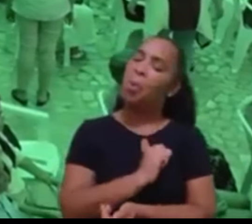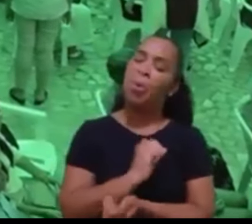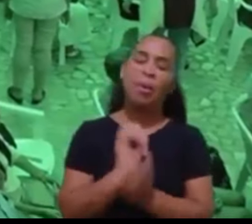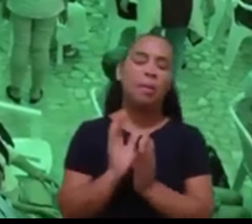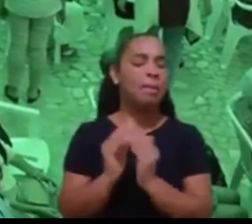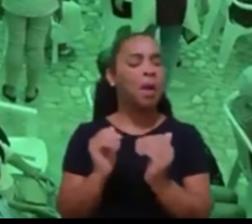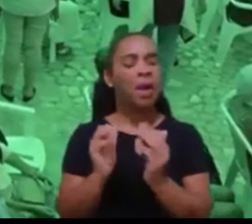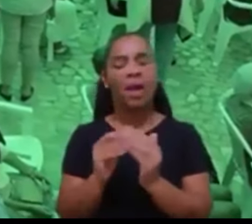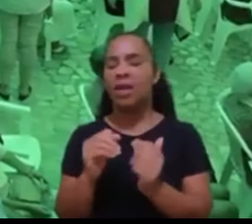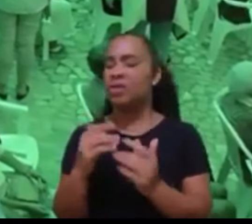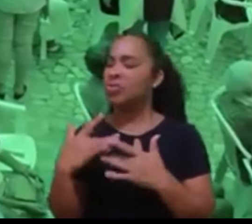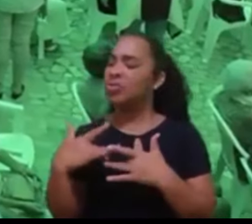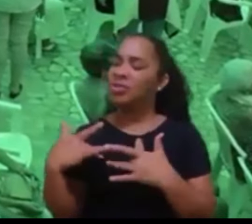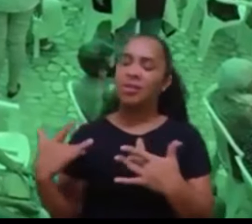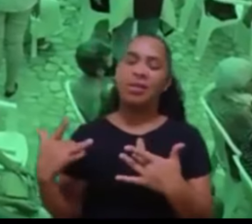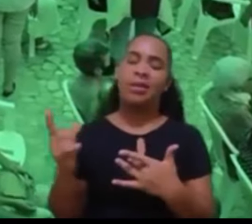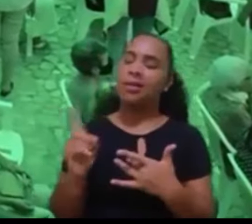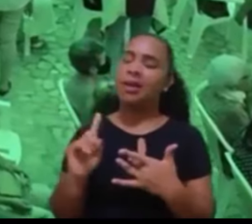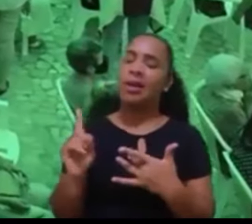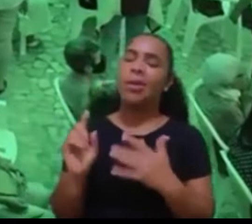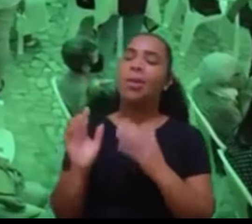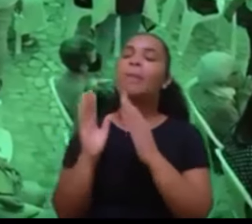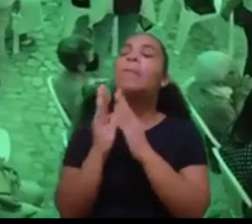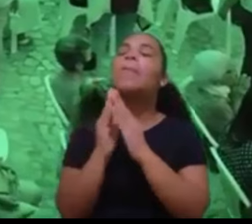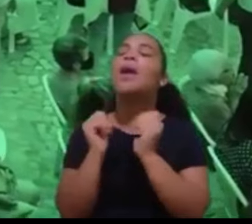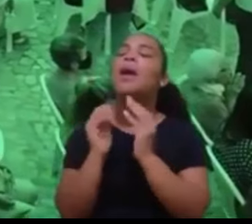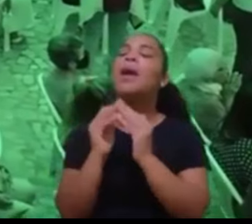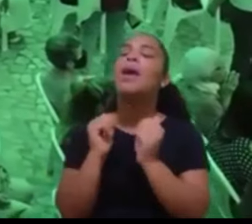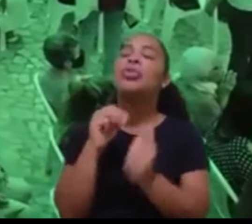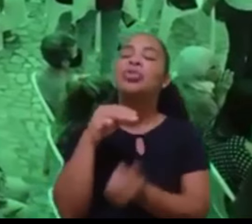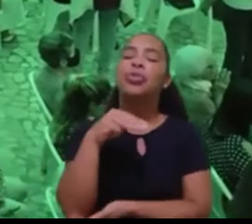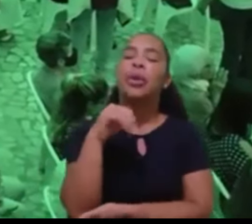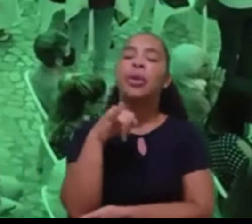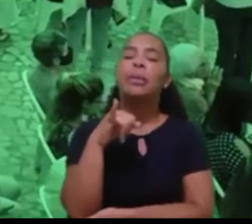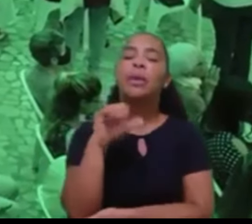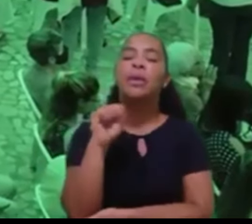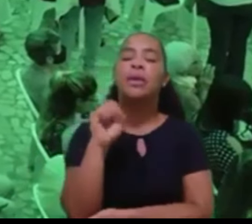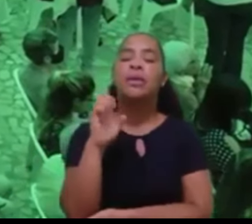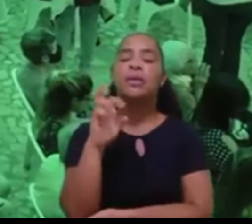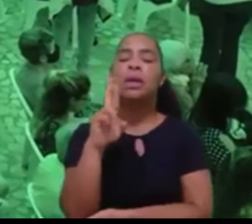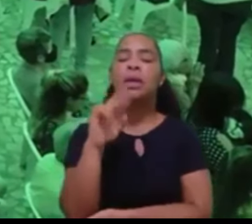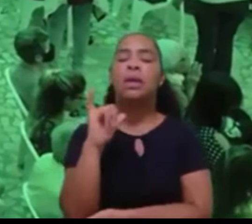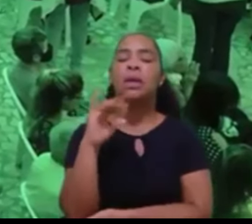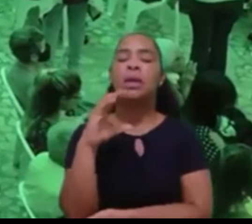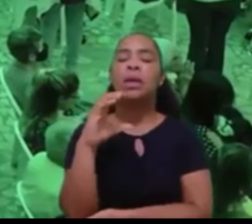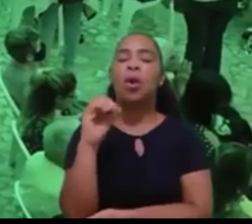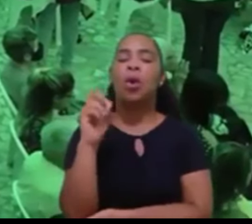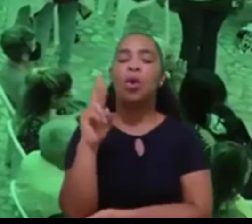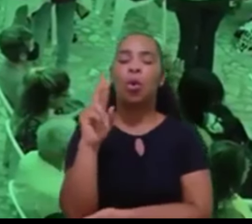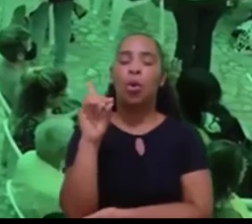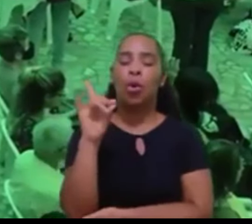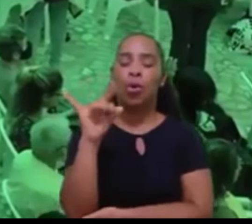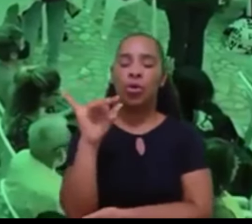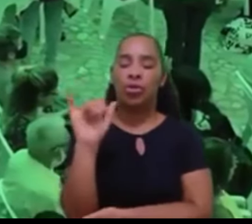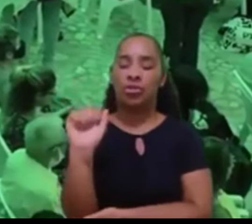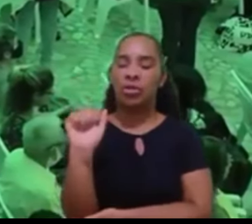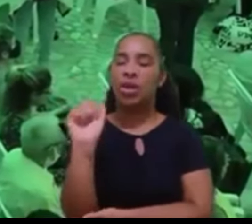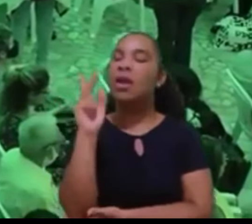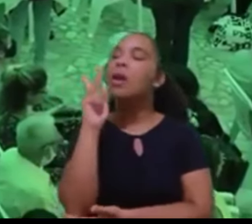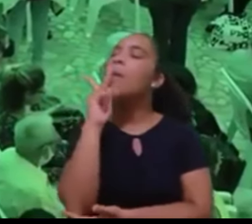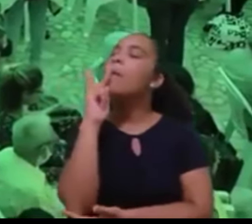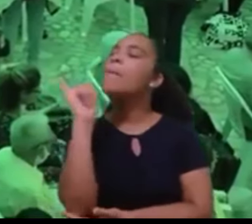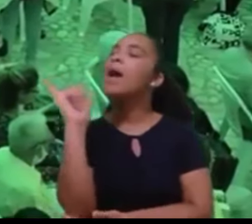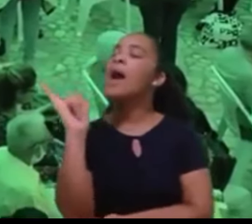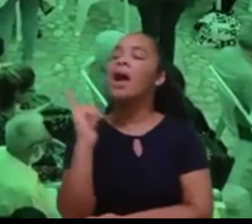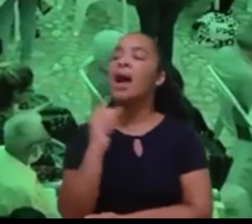mas para a misericórdia. Que o Pai tenha misericórdia de nós